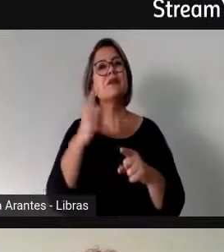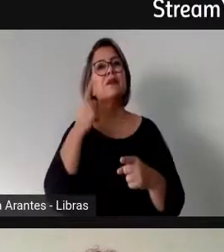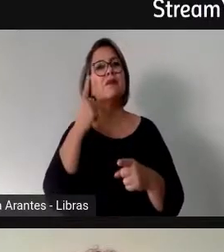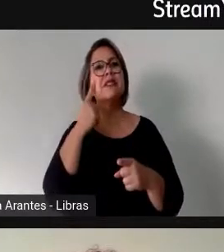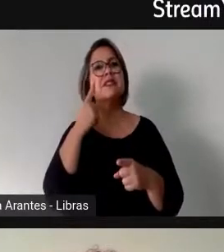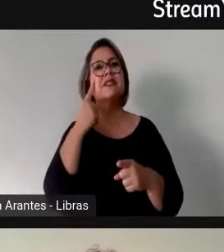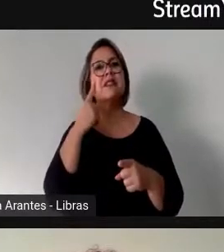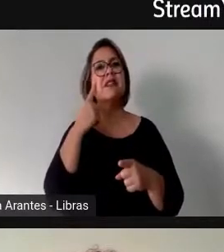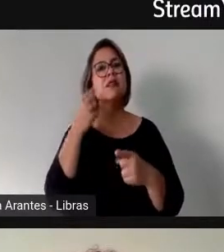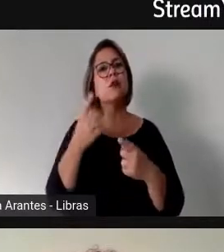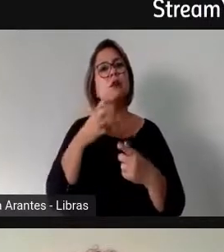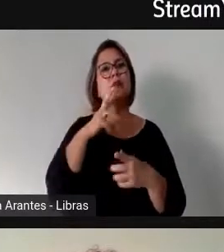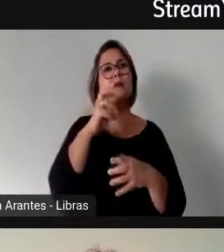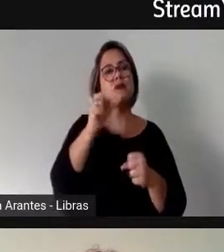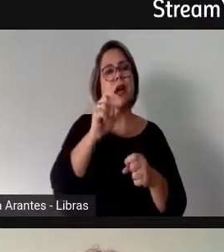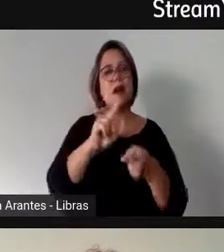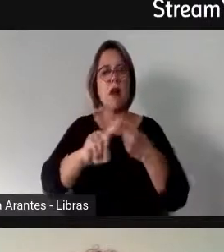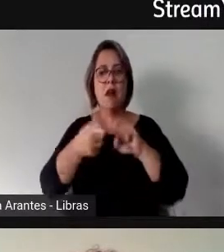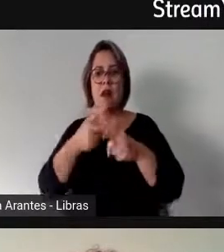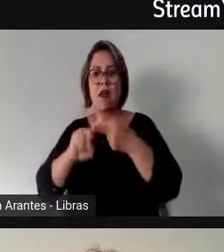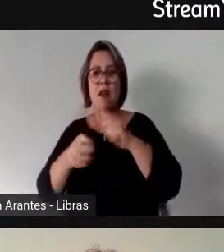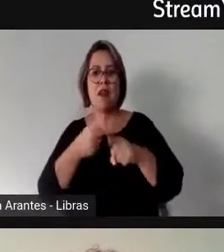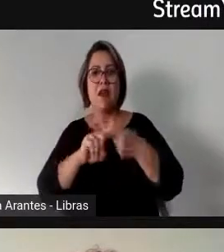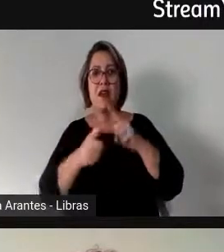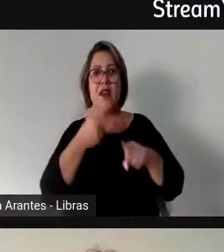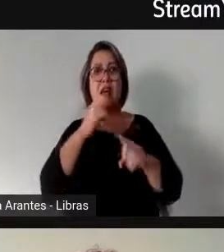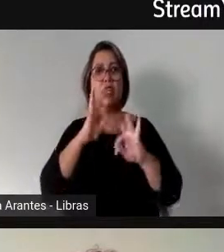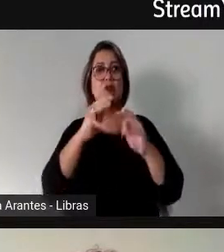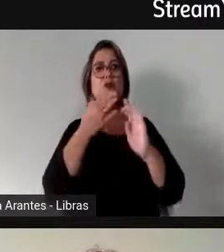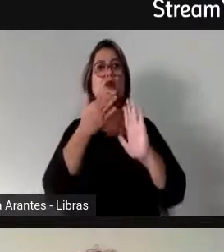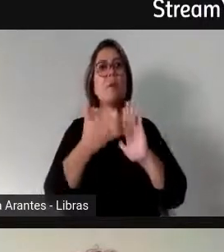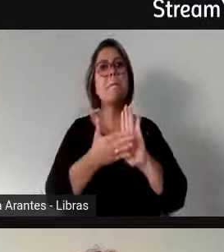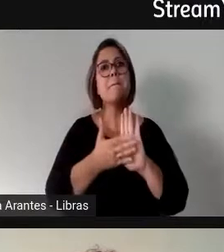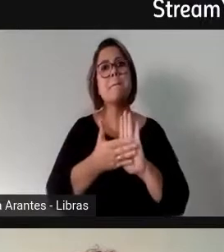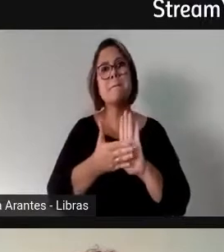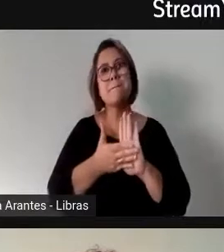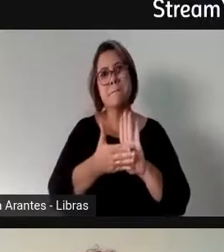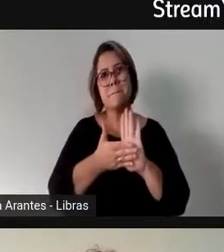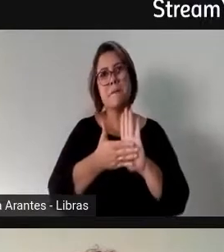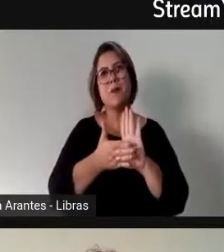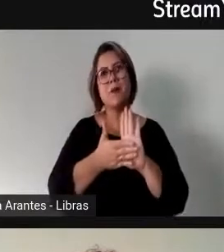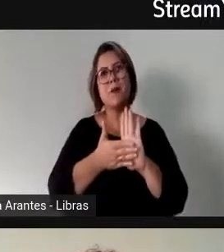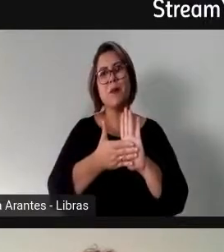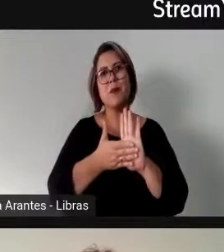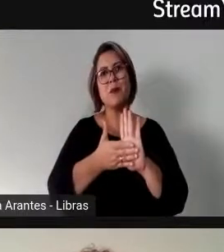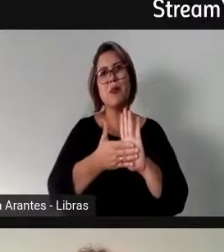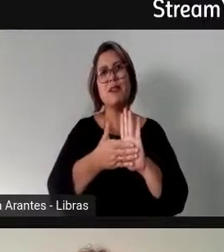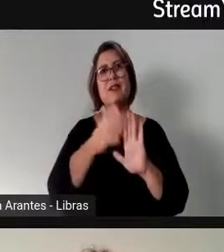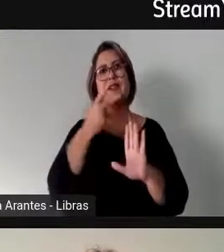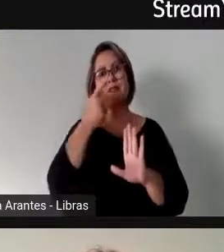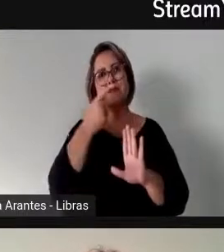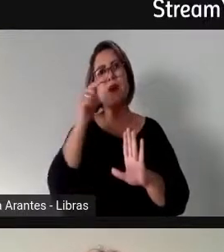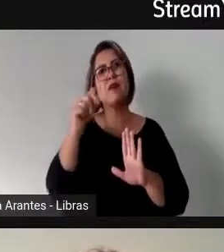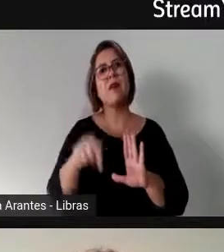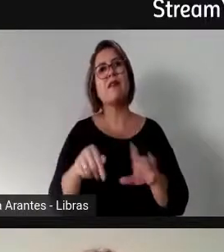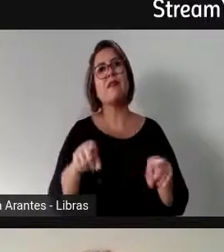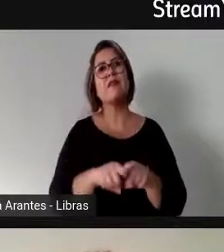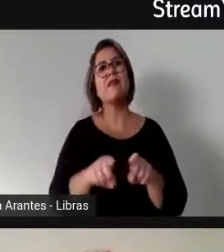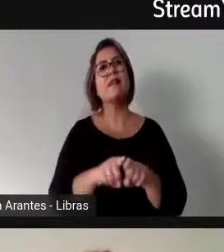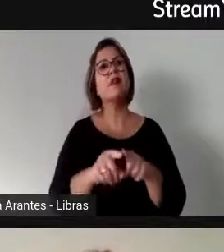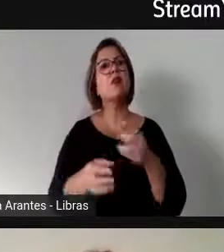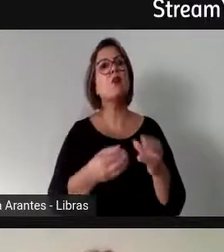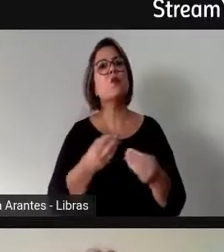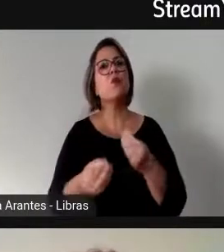passa pela questão de se organizar, todas as propostas que foram colocadas aqui, né, passam pela questão